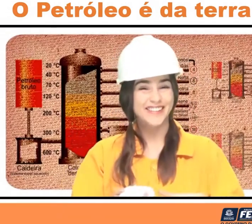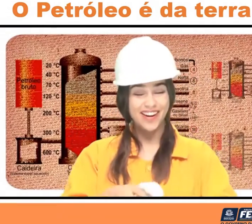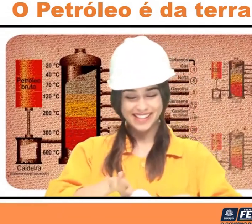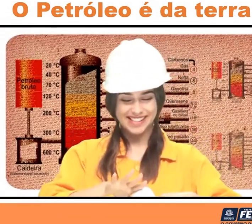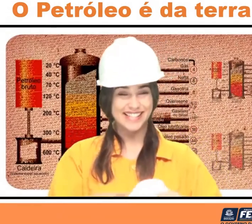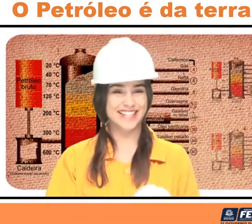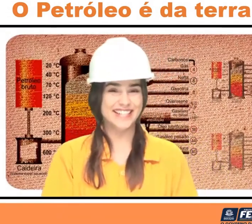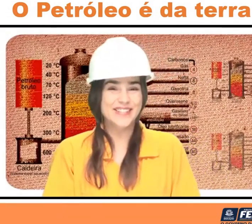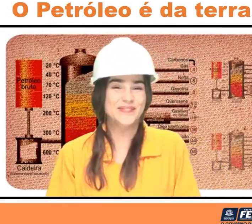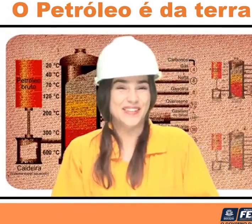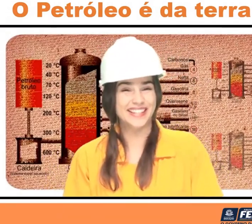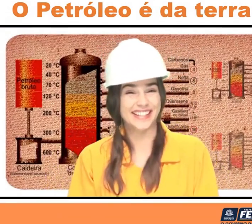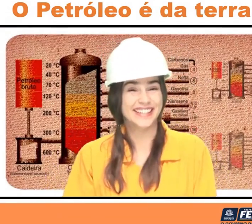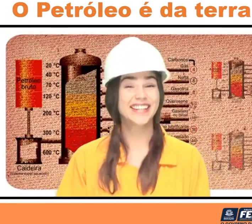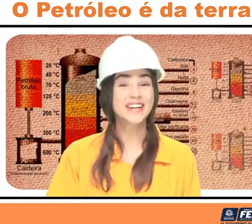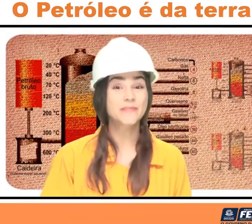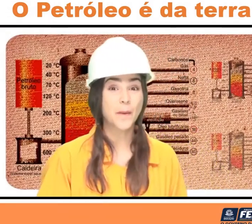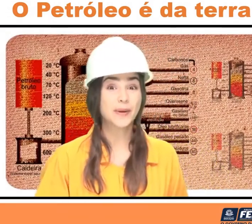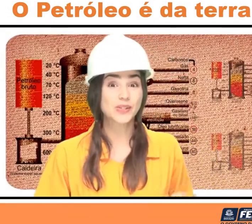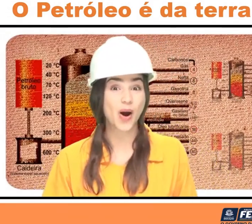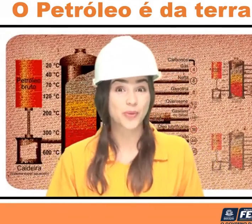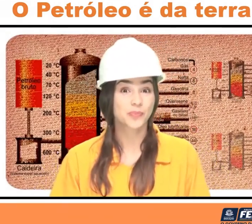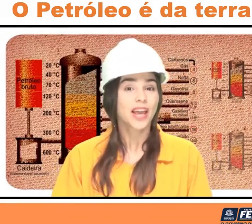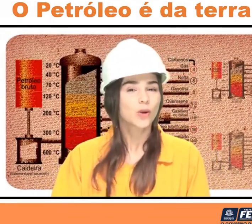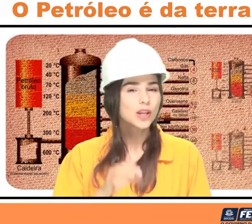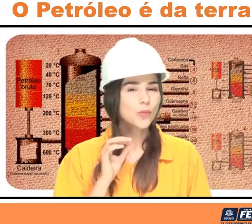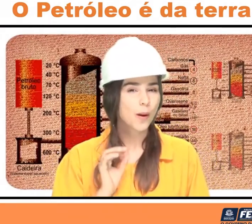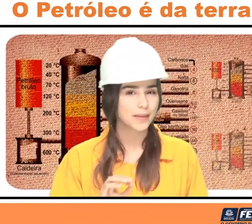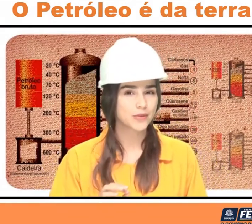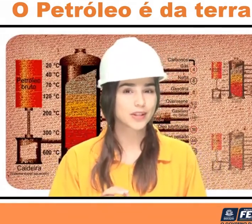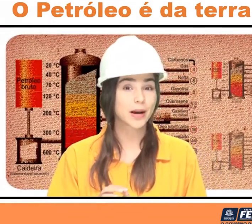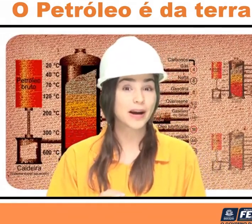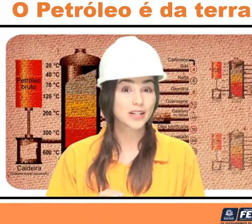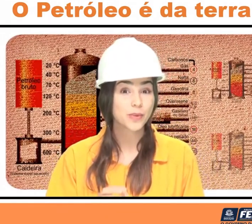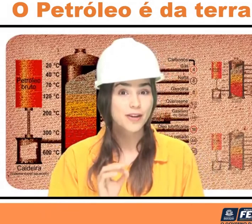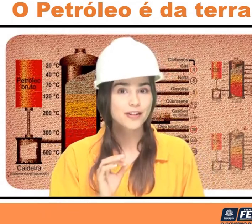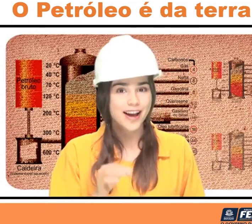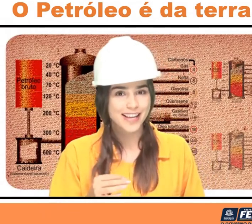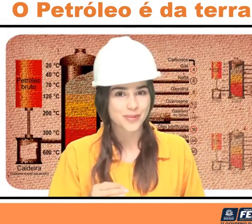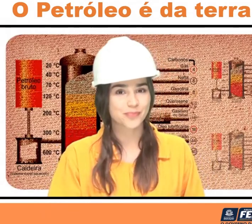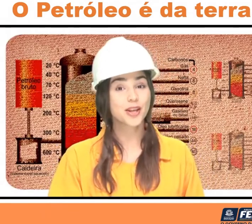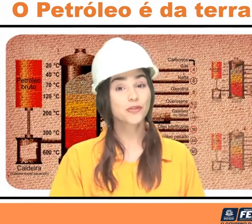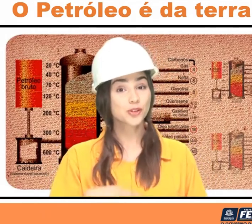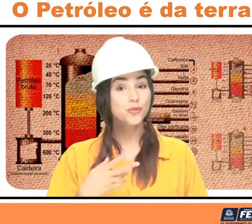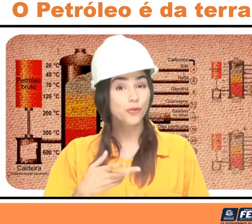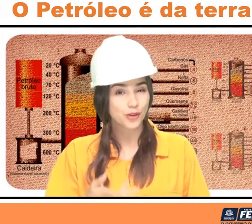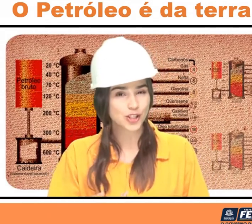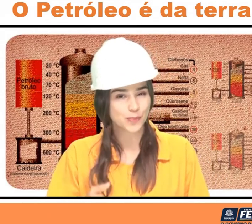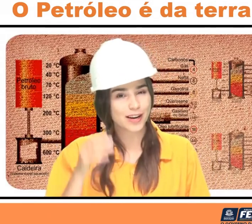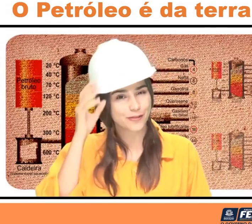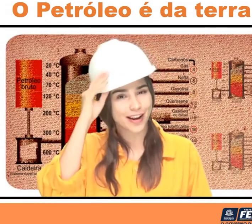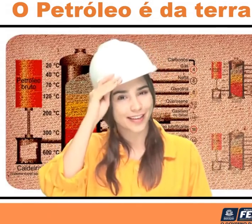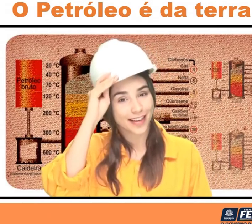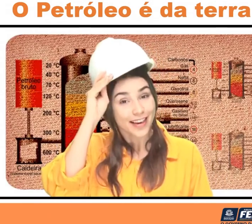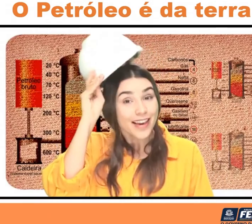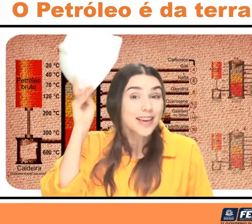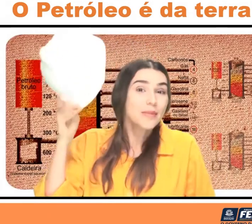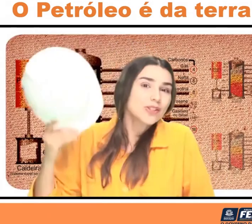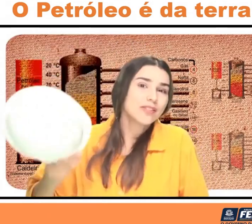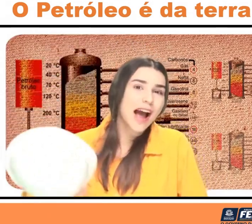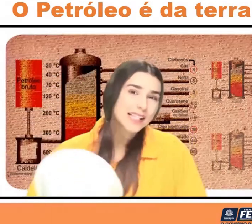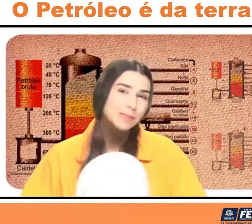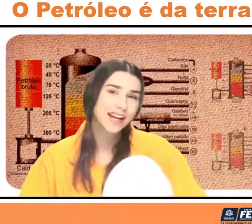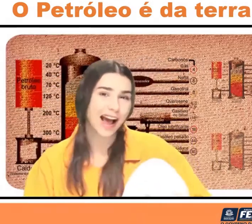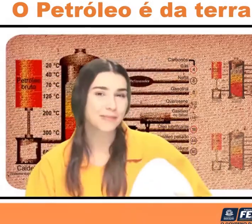Ai, agora sim, limpinho. Bom, pessoal, eu tenho um amigo que trabalha numa refinaria. E eu fiz um convite para ele vir aqui